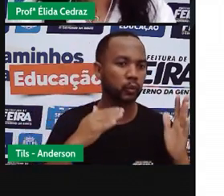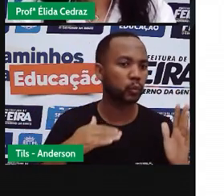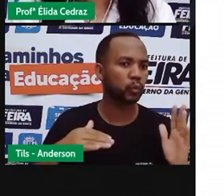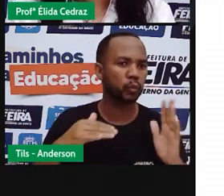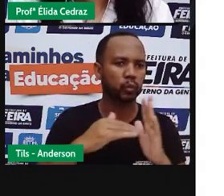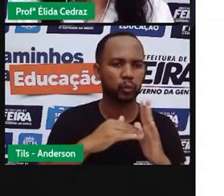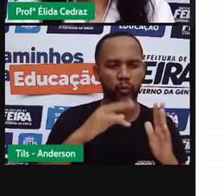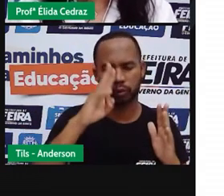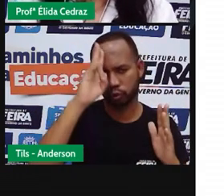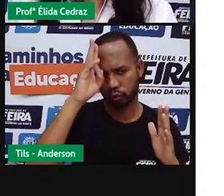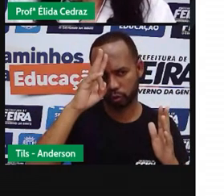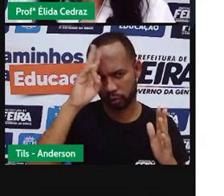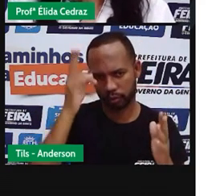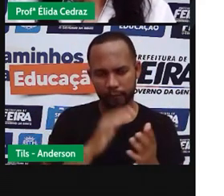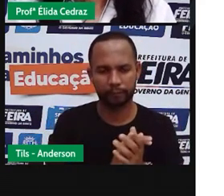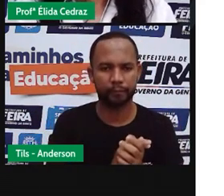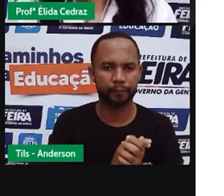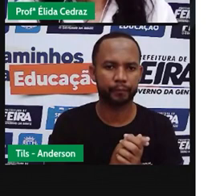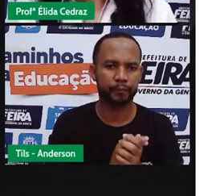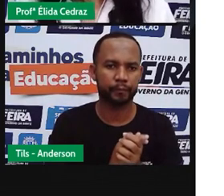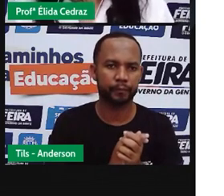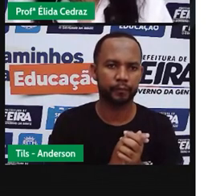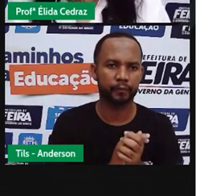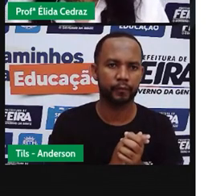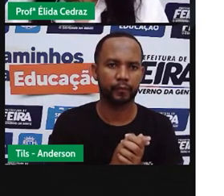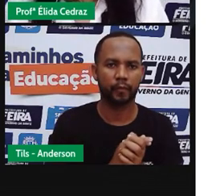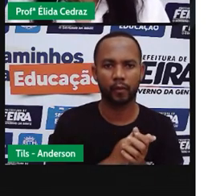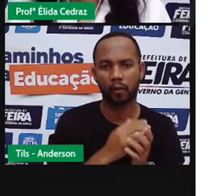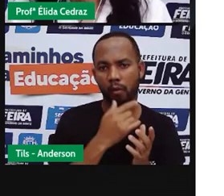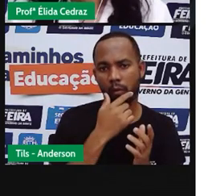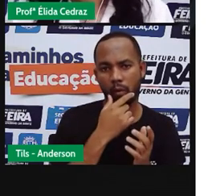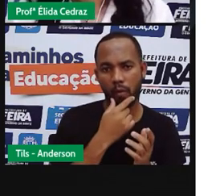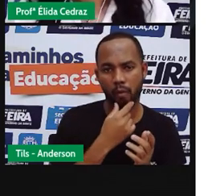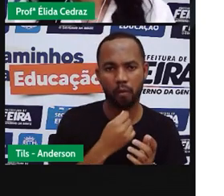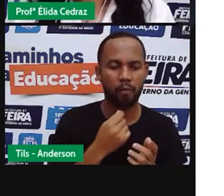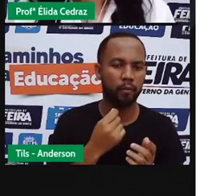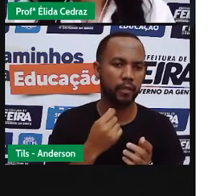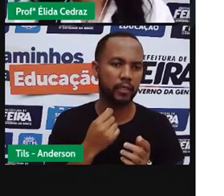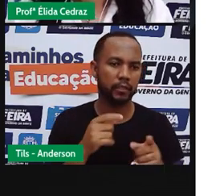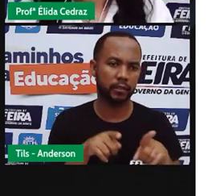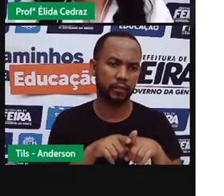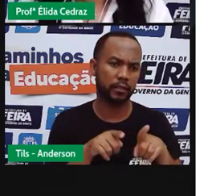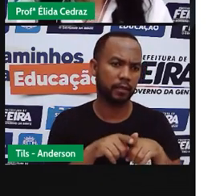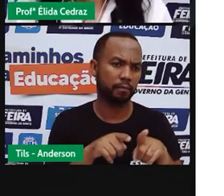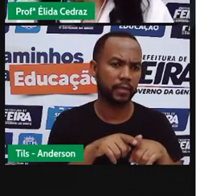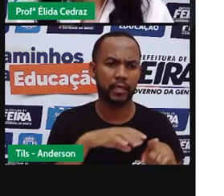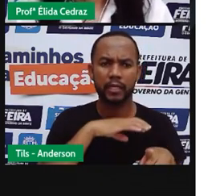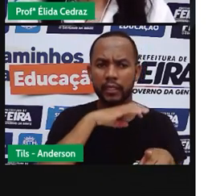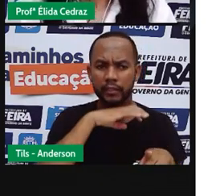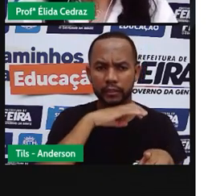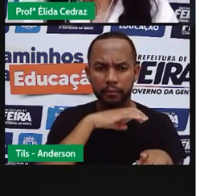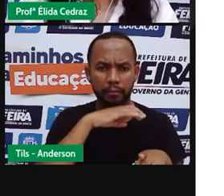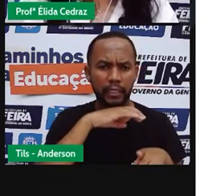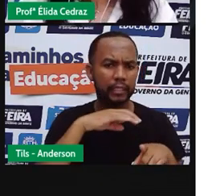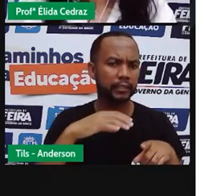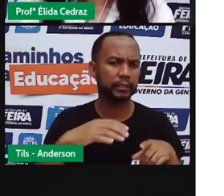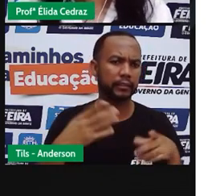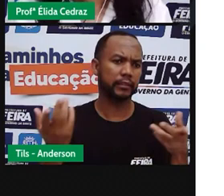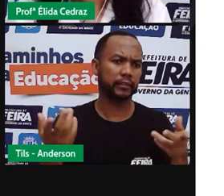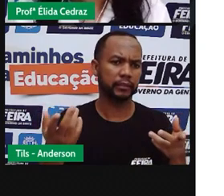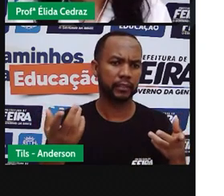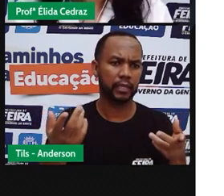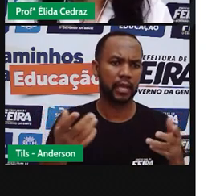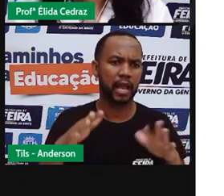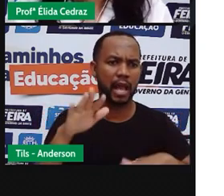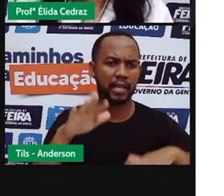história. Os feitiços são humanos e seres fantásticos. Sim, seres humanos,